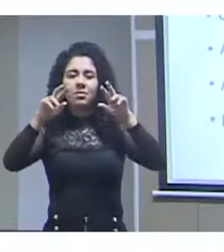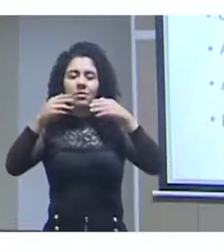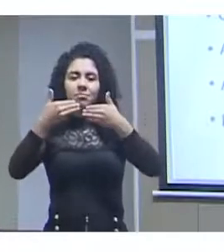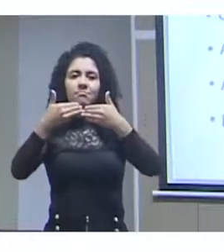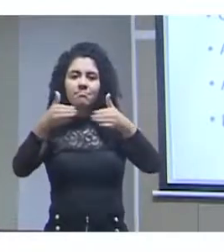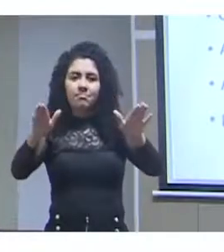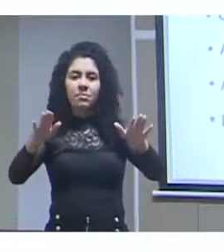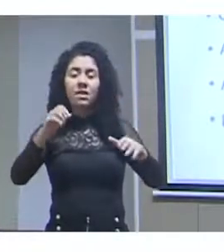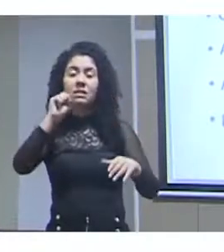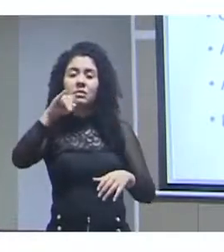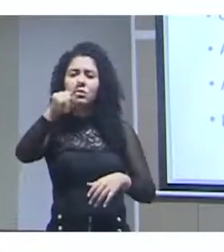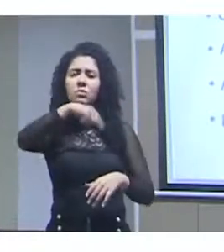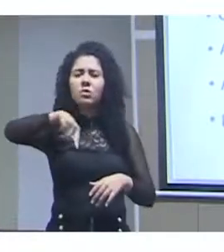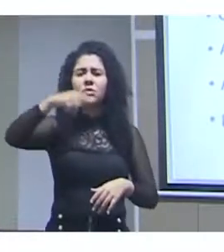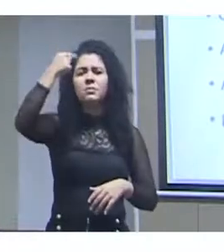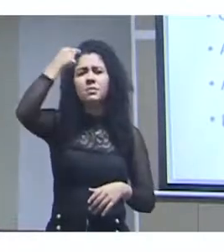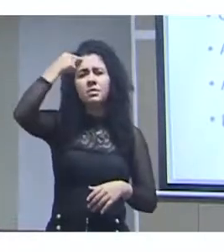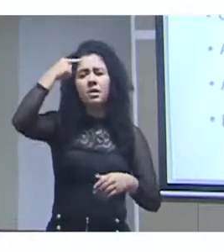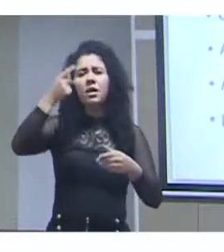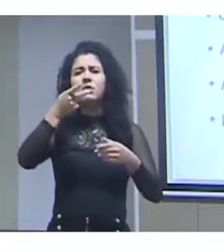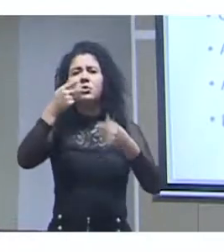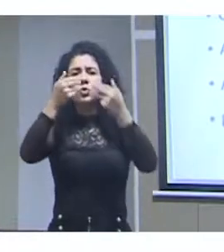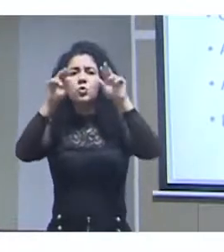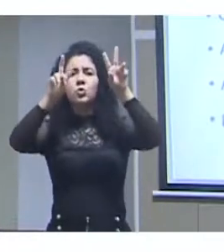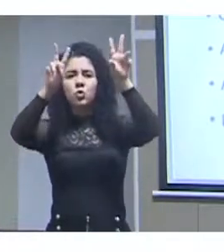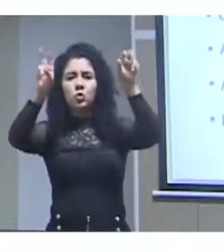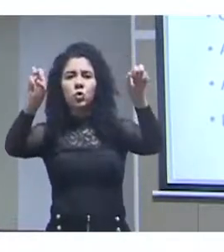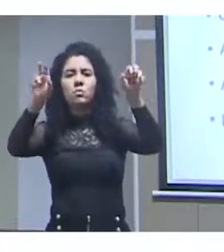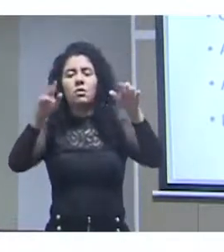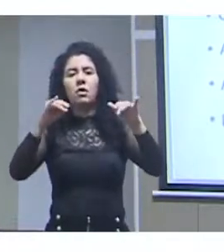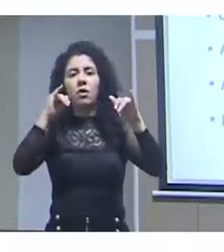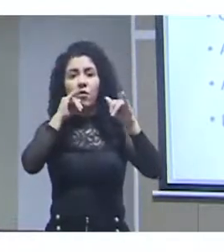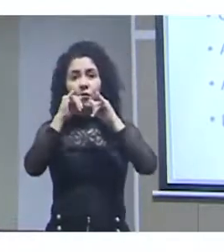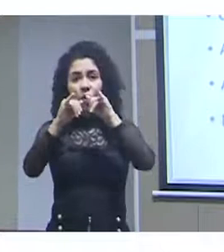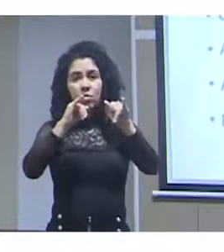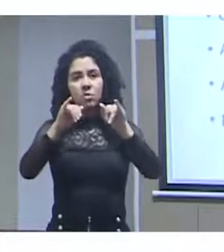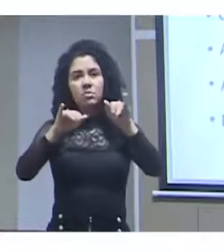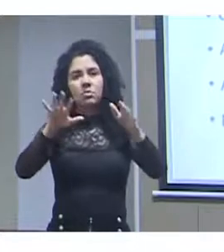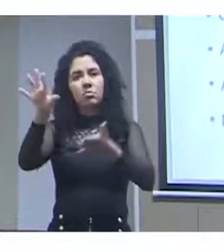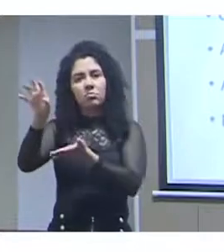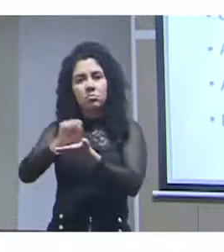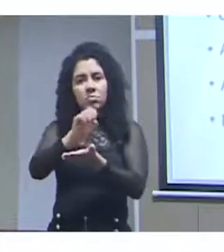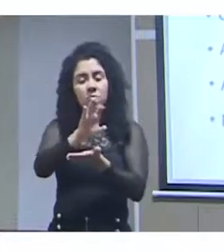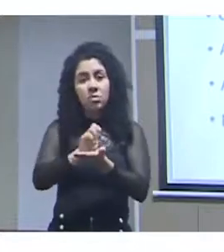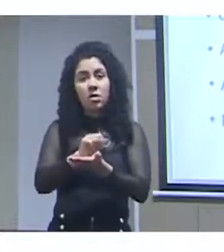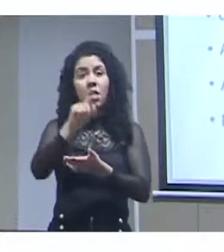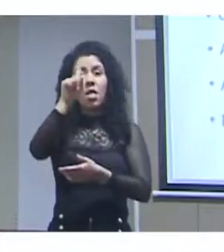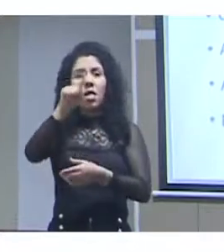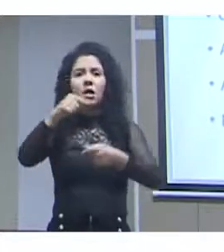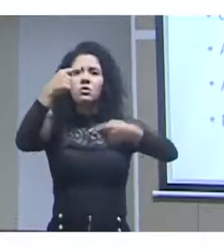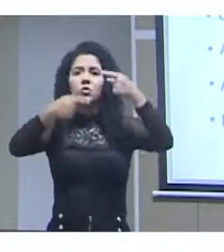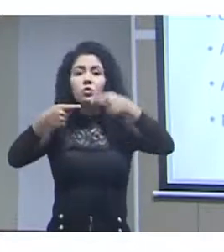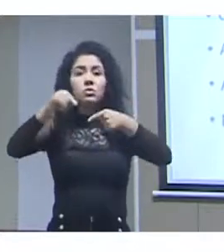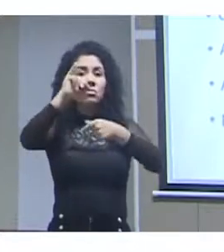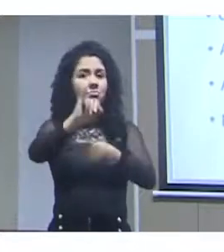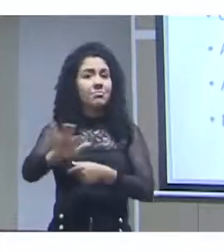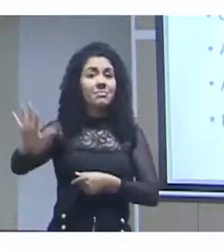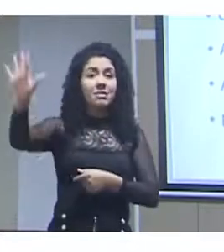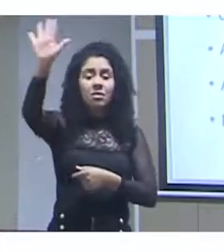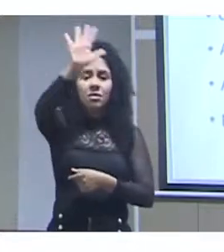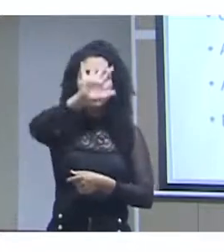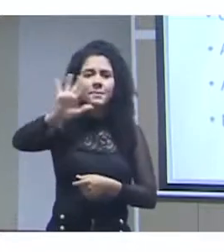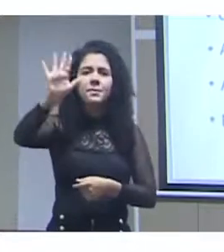que a gente tem que reconhecer, e isso é uma discussão internacional, que existe uma nova economia